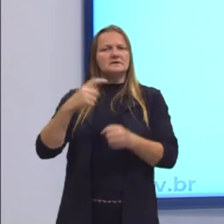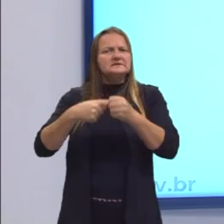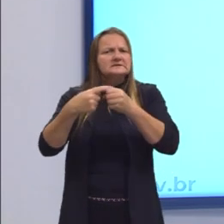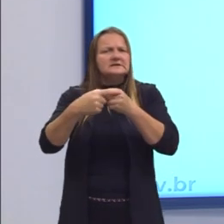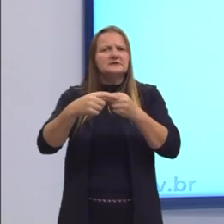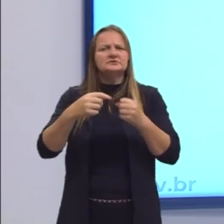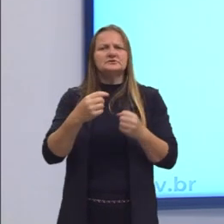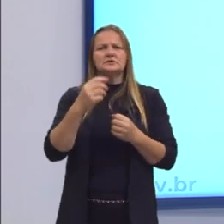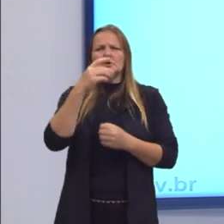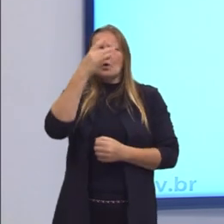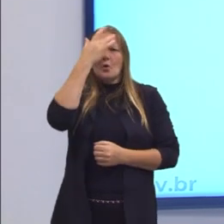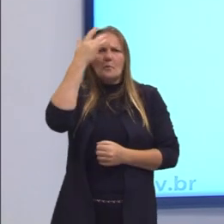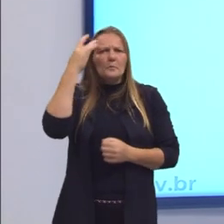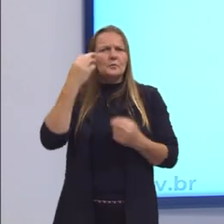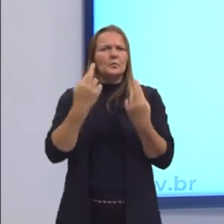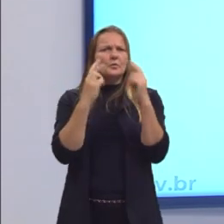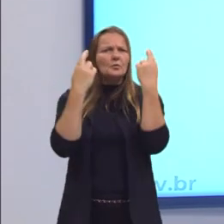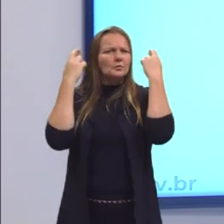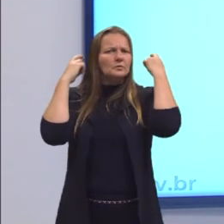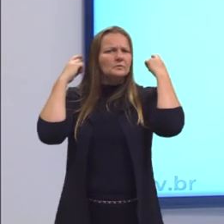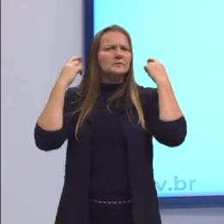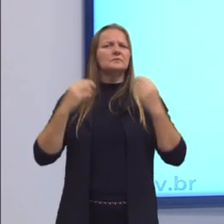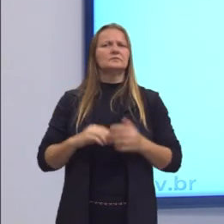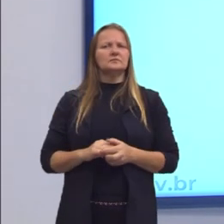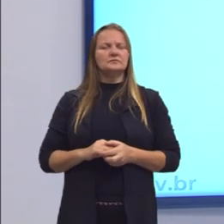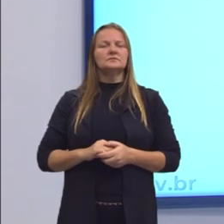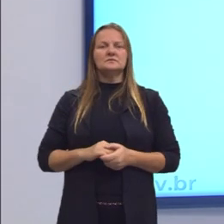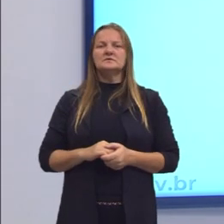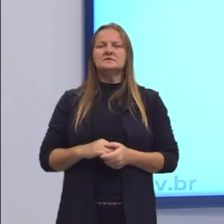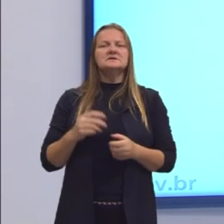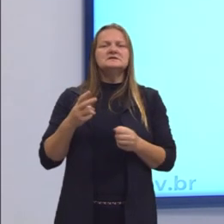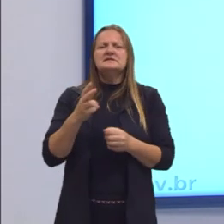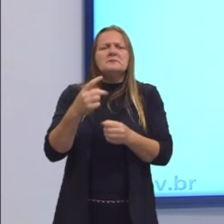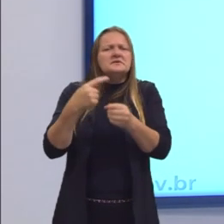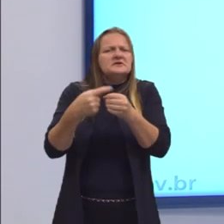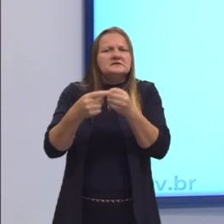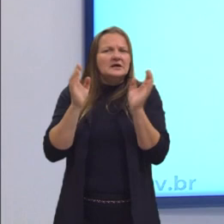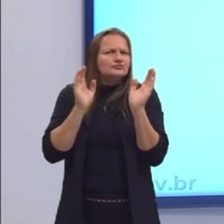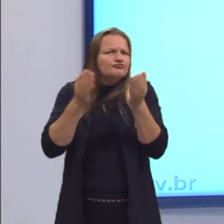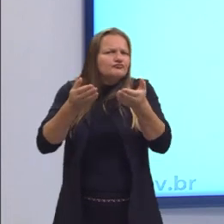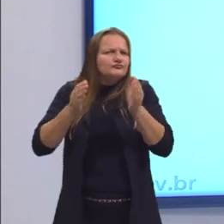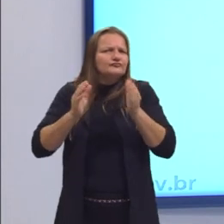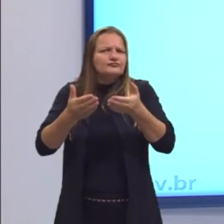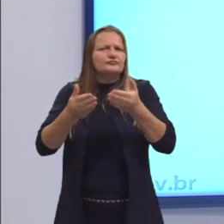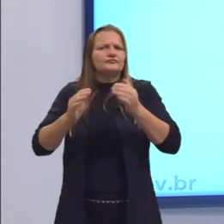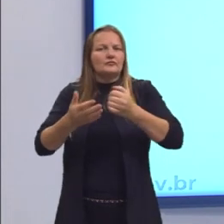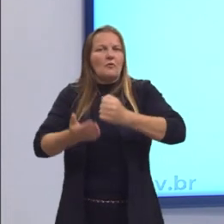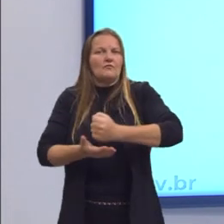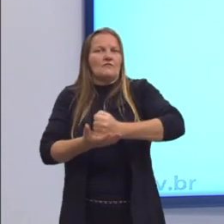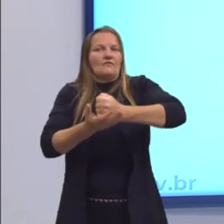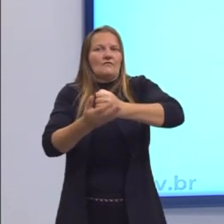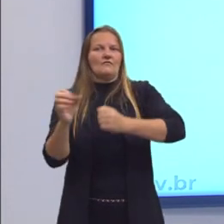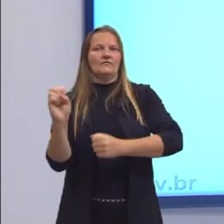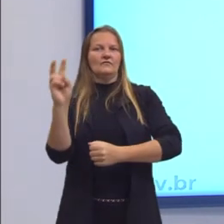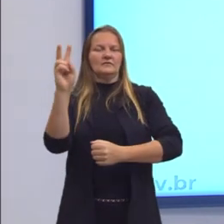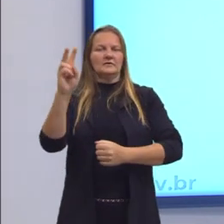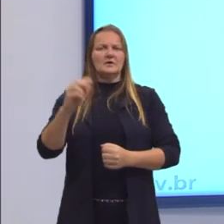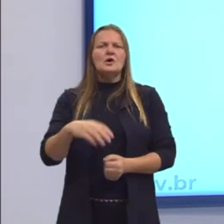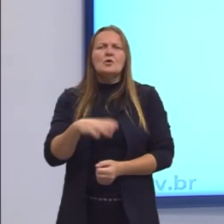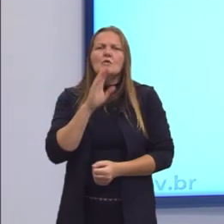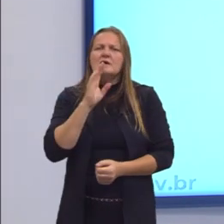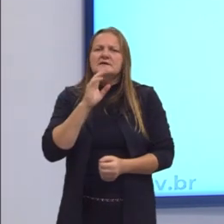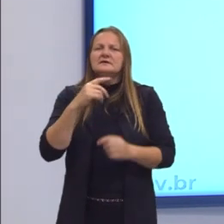homem grego, a ação do homem grego é voltada à polis, à cidade. Então, olha, conhecer para agir bem.